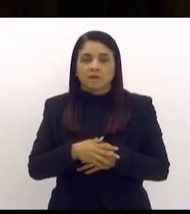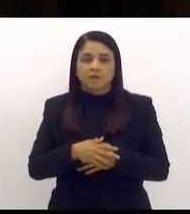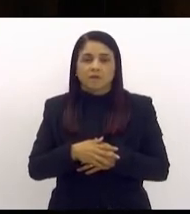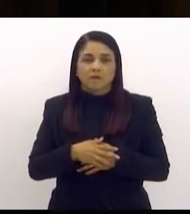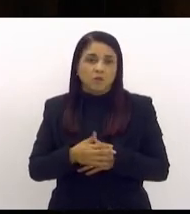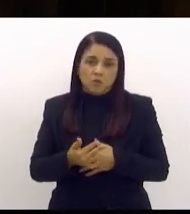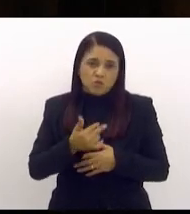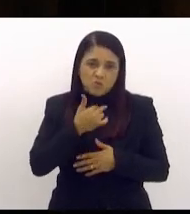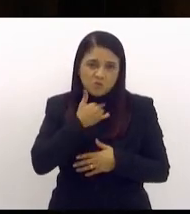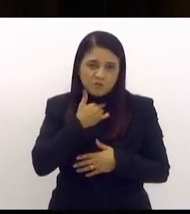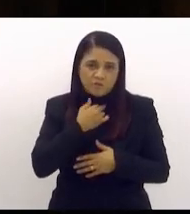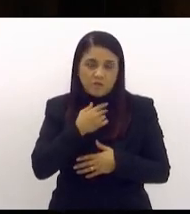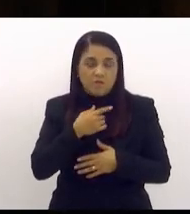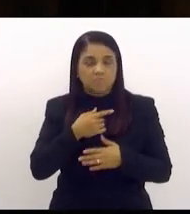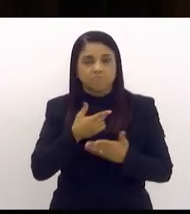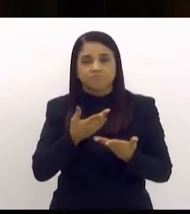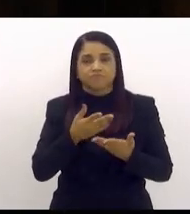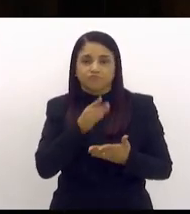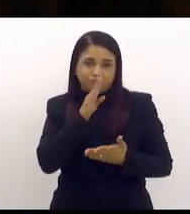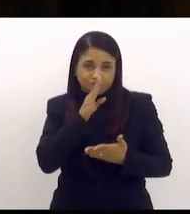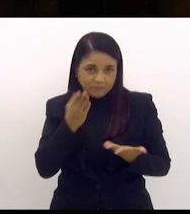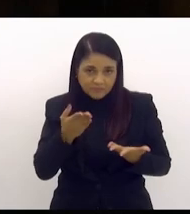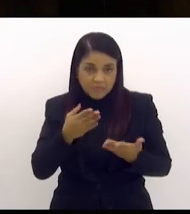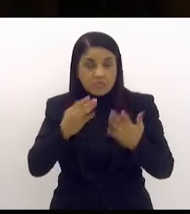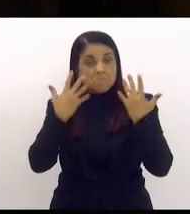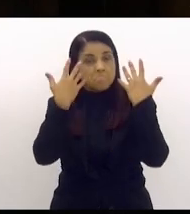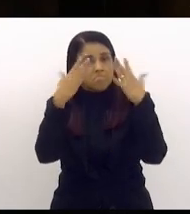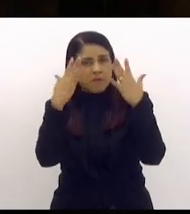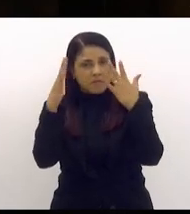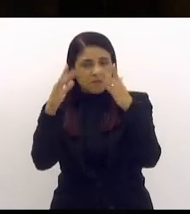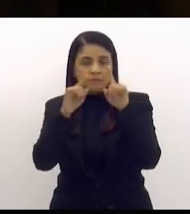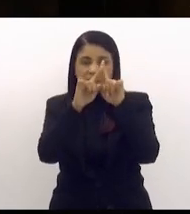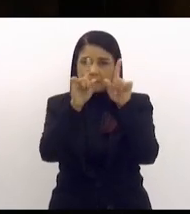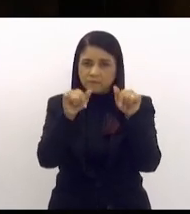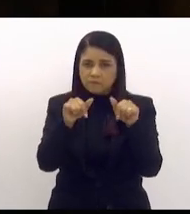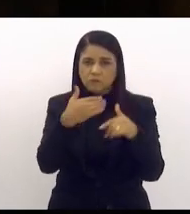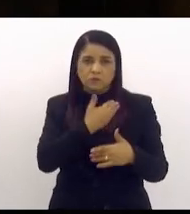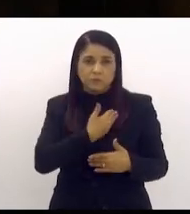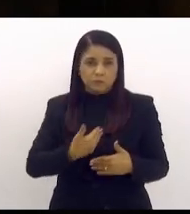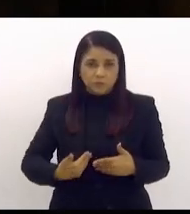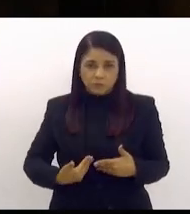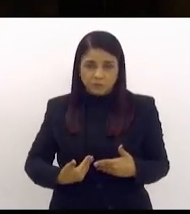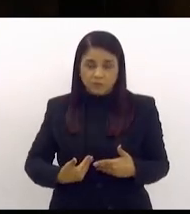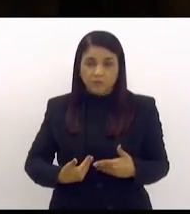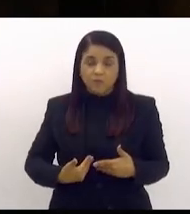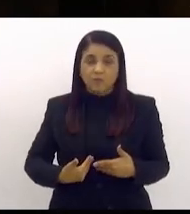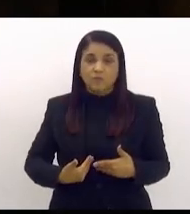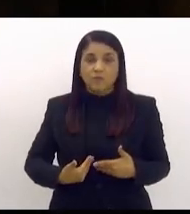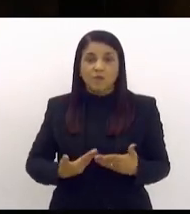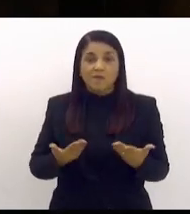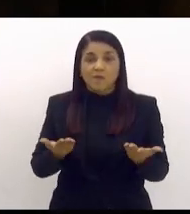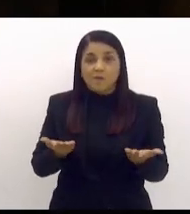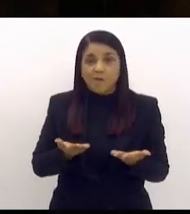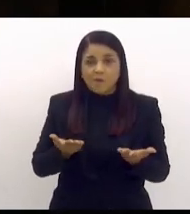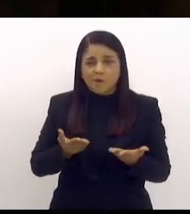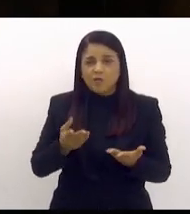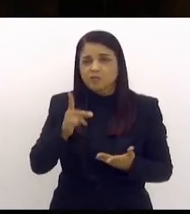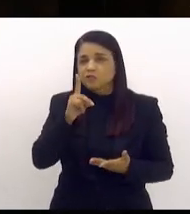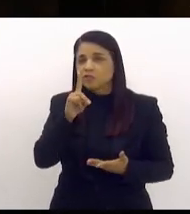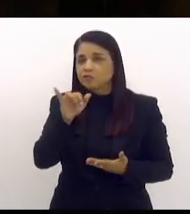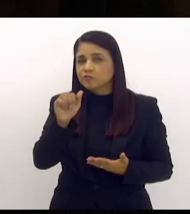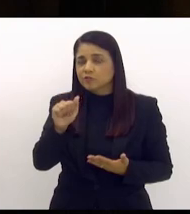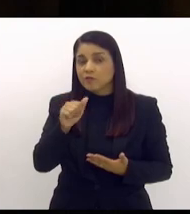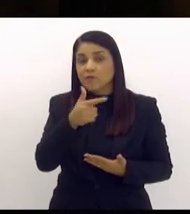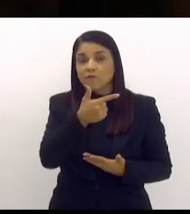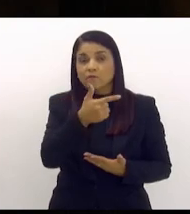e parabenizar os servidores públicos onde agora no próximo dia 28